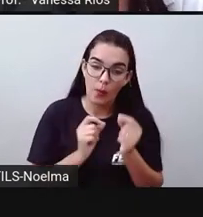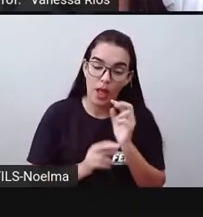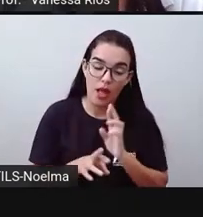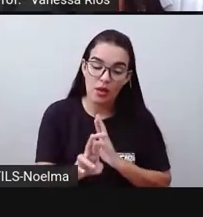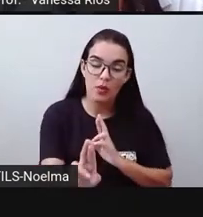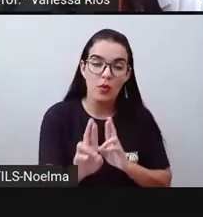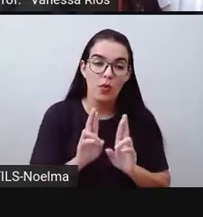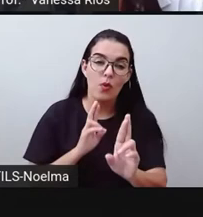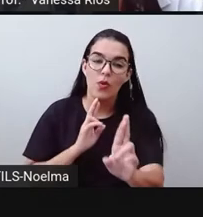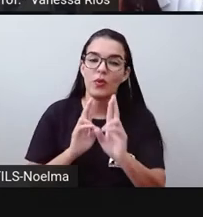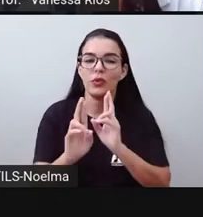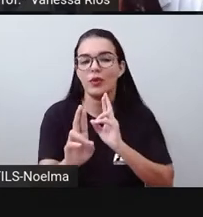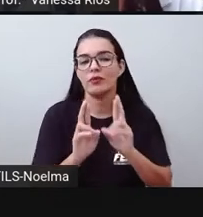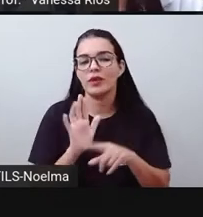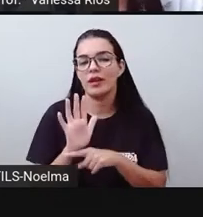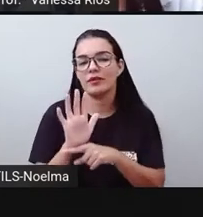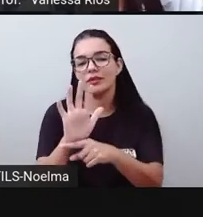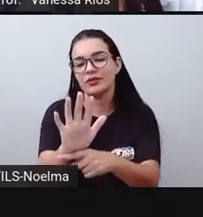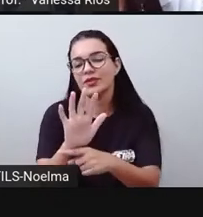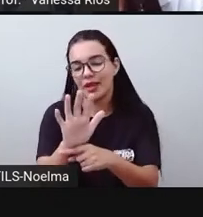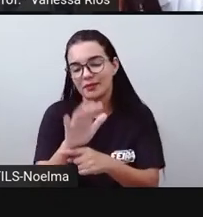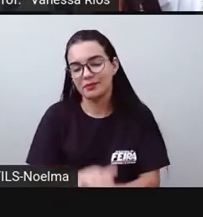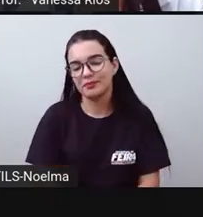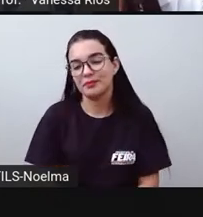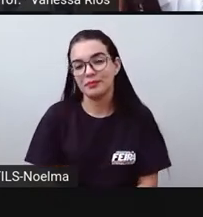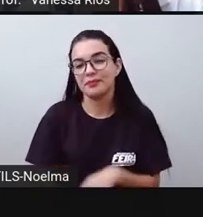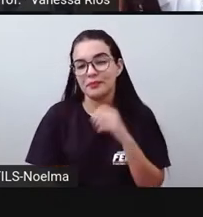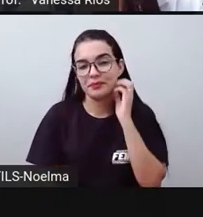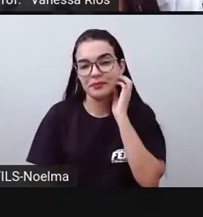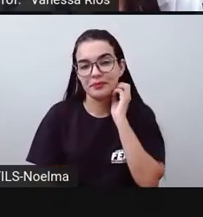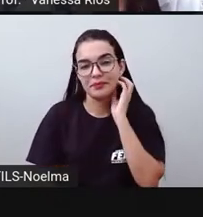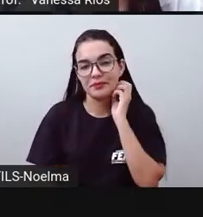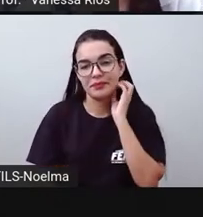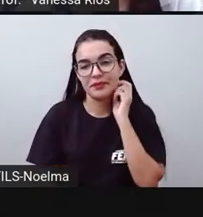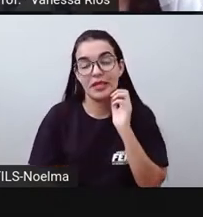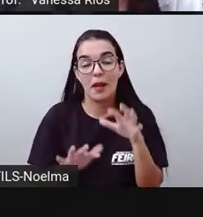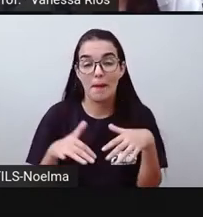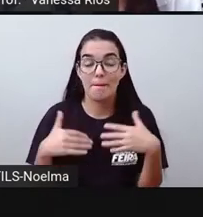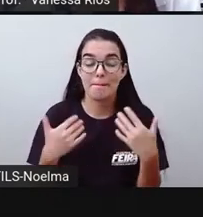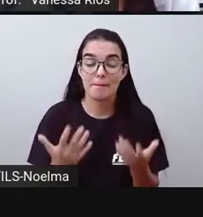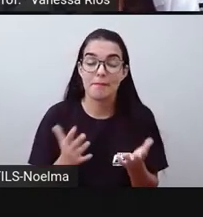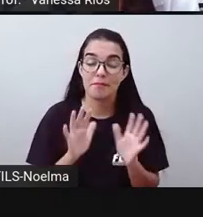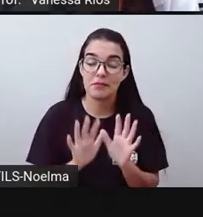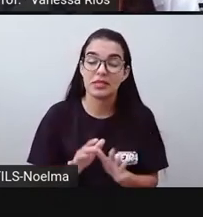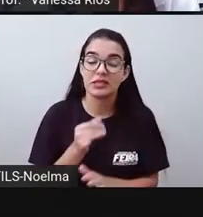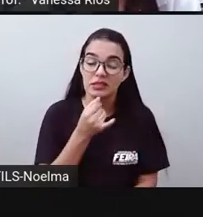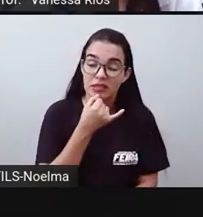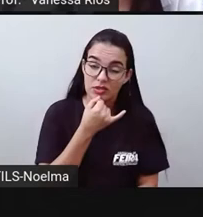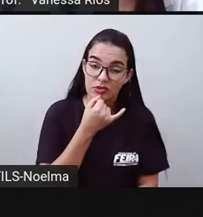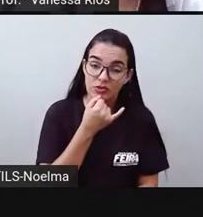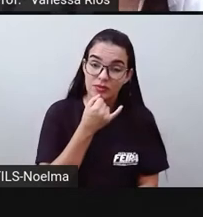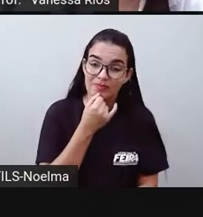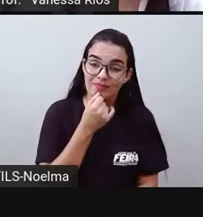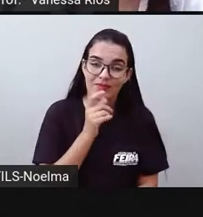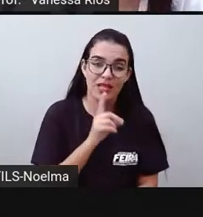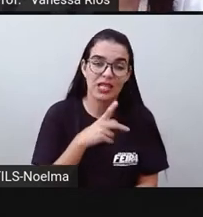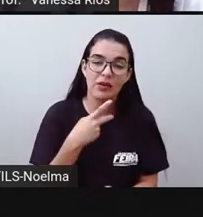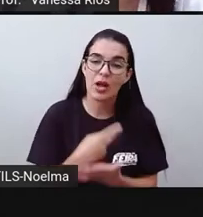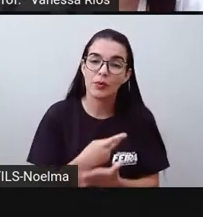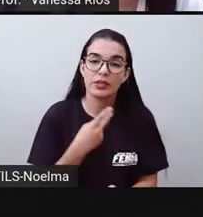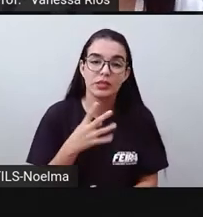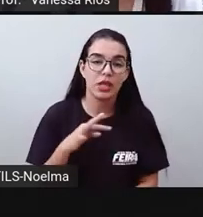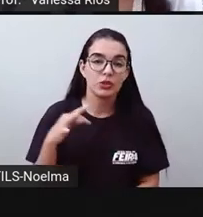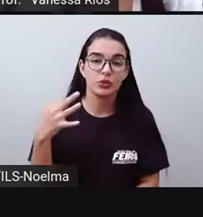auxiliar dentro deste processo. Mas aí a gente percebe que, infelizmente, isto não aconteceu em todas as